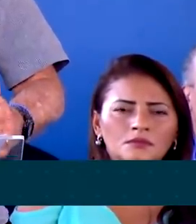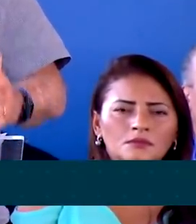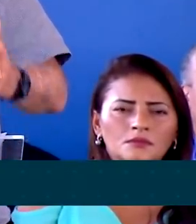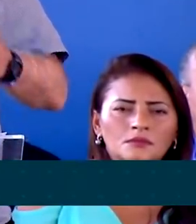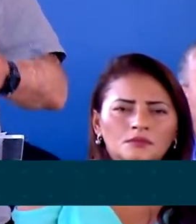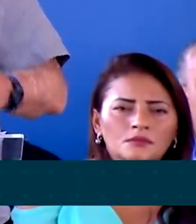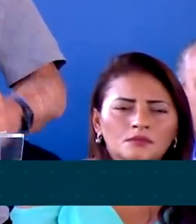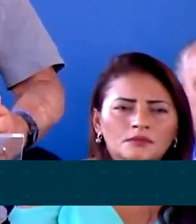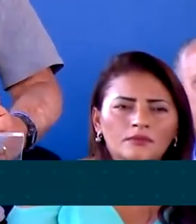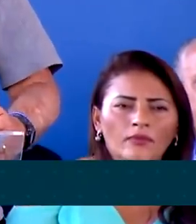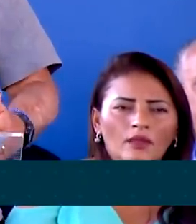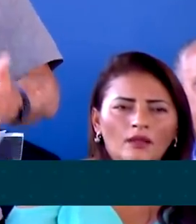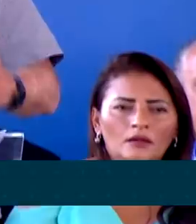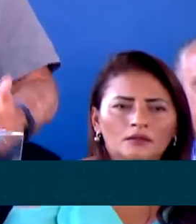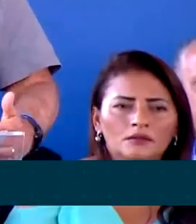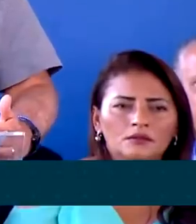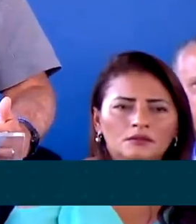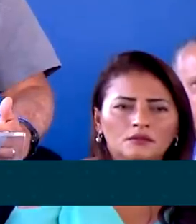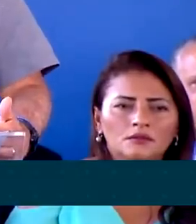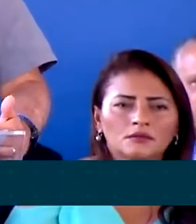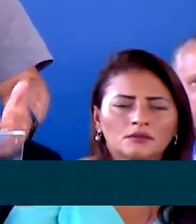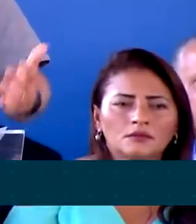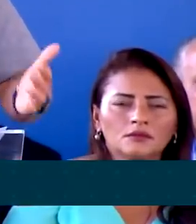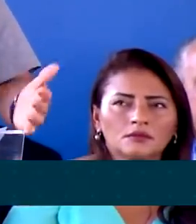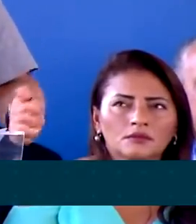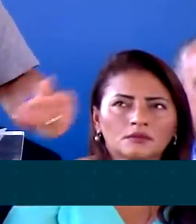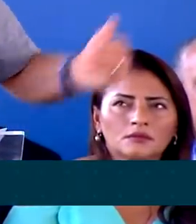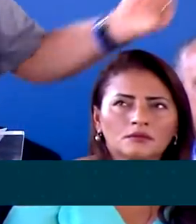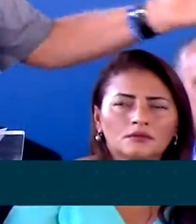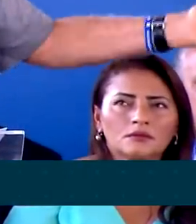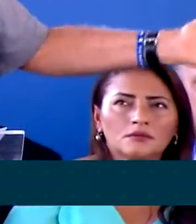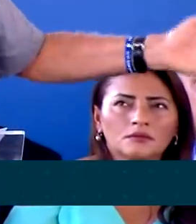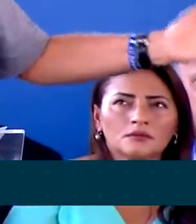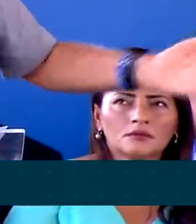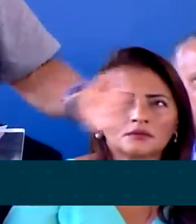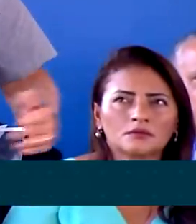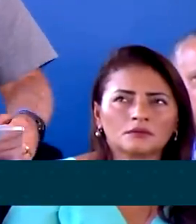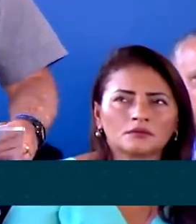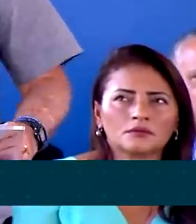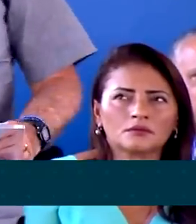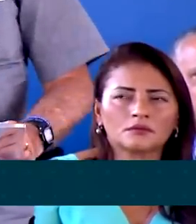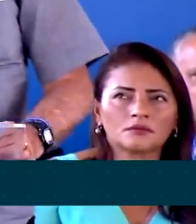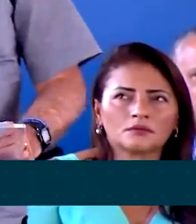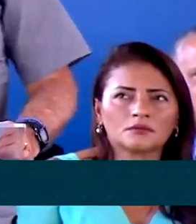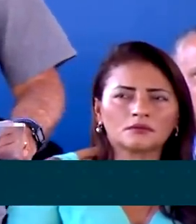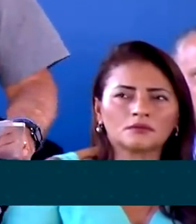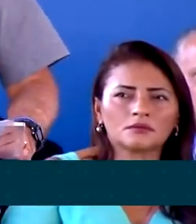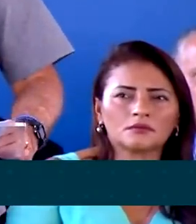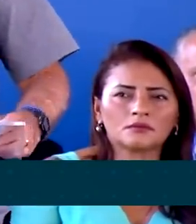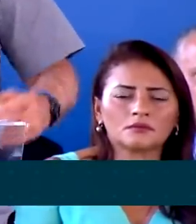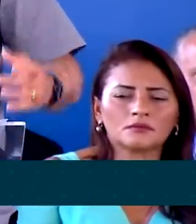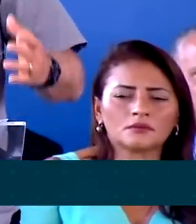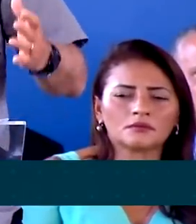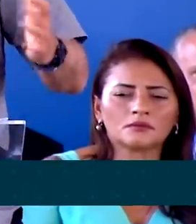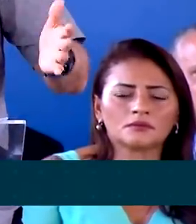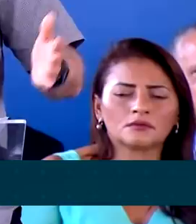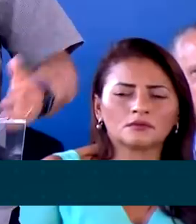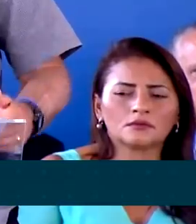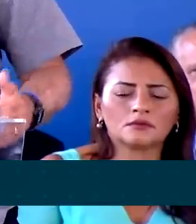Ipiranga. E essa obra é preventiva, ajuda com outras obras feitas pelo prefeito aqui na capital,